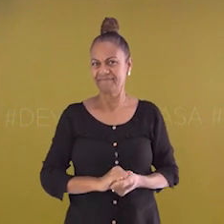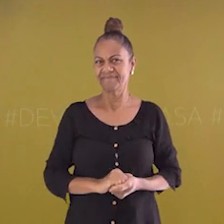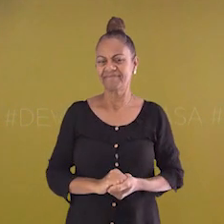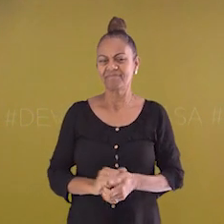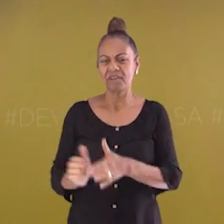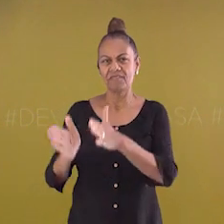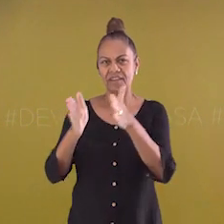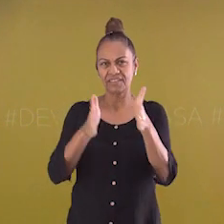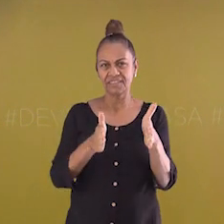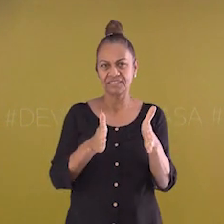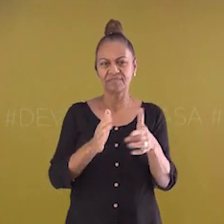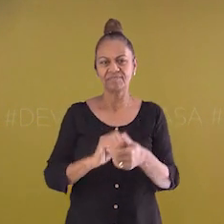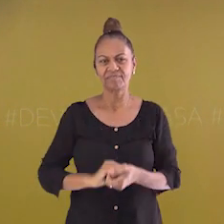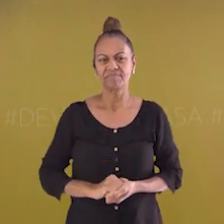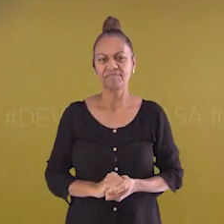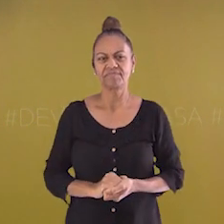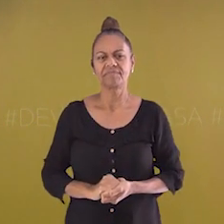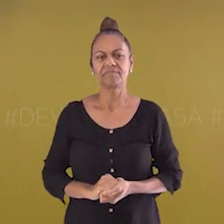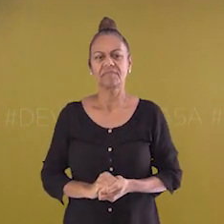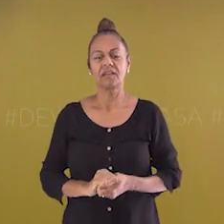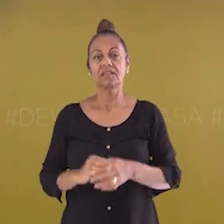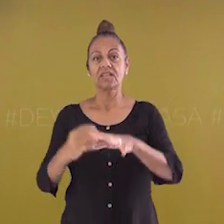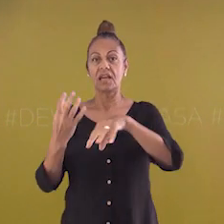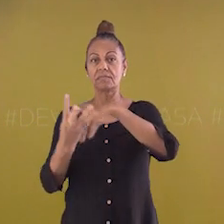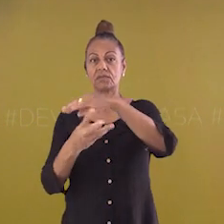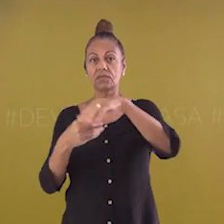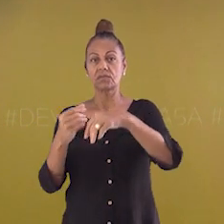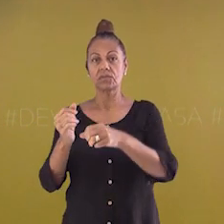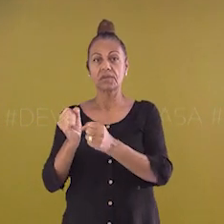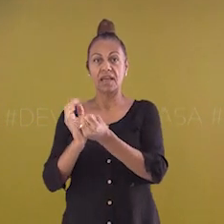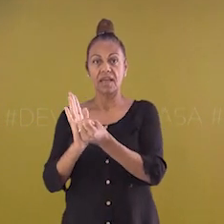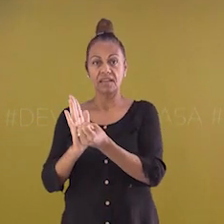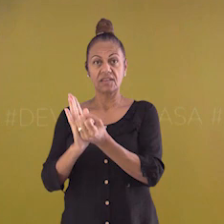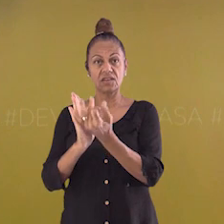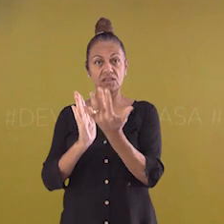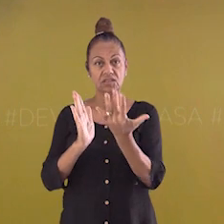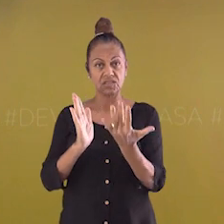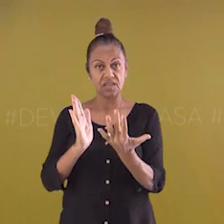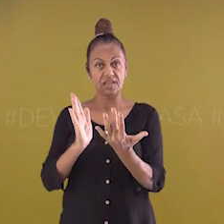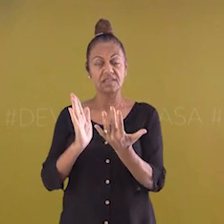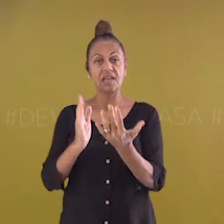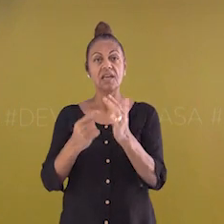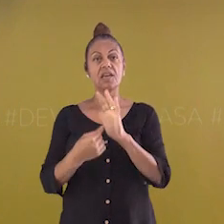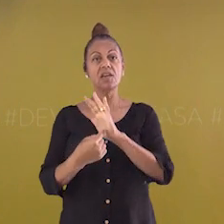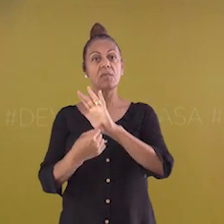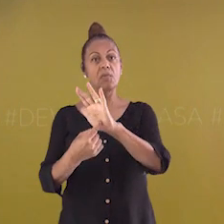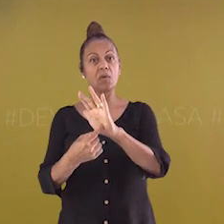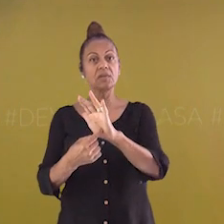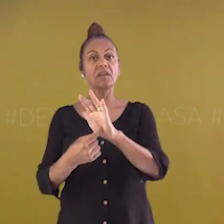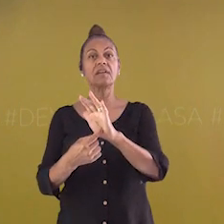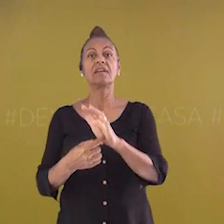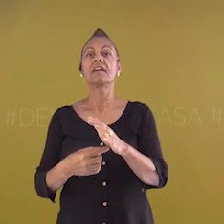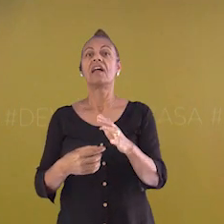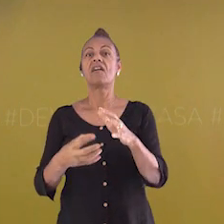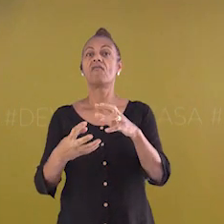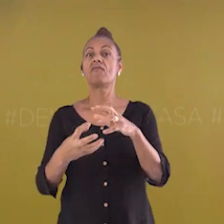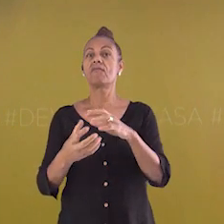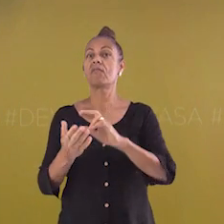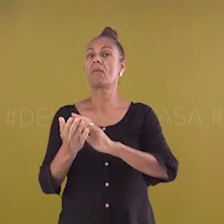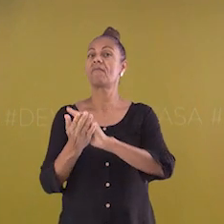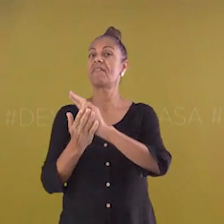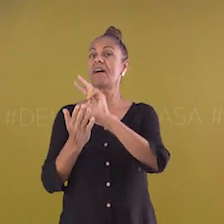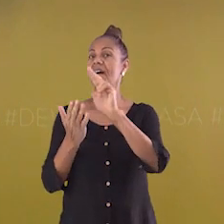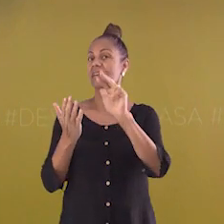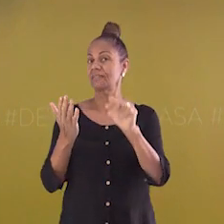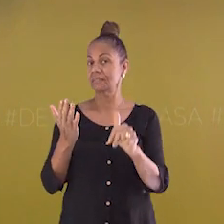apenas uma fase. Já as misturas heterogêneas são aquelas que apresentam aspecto multiforme,